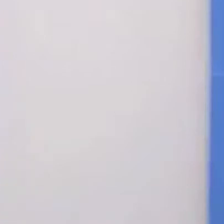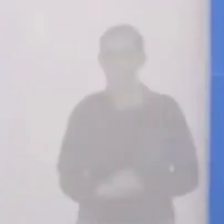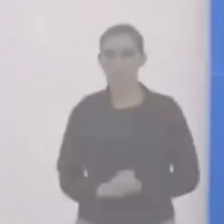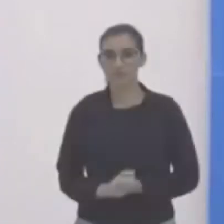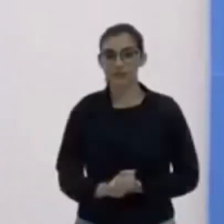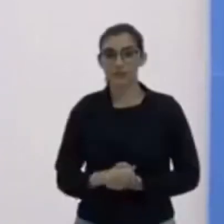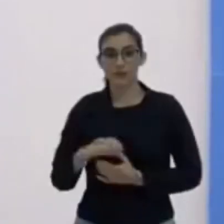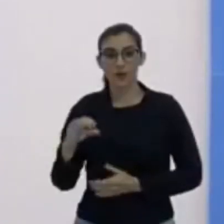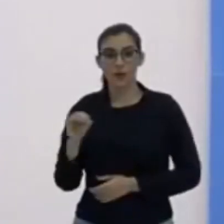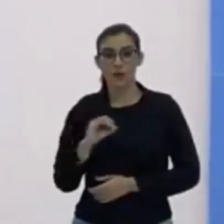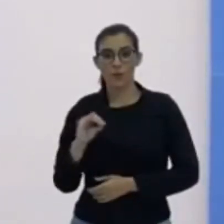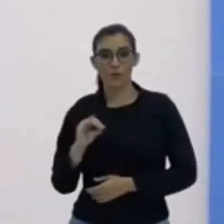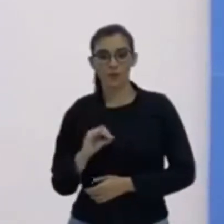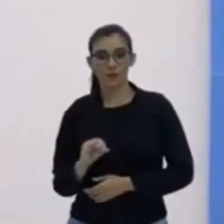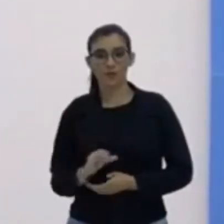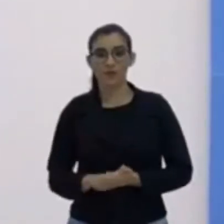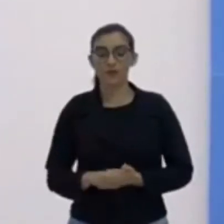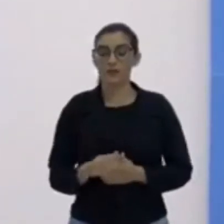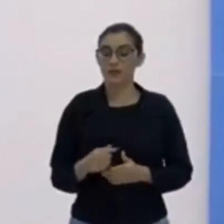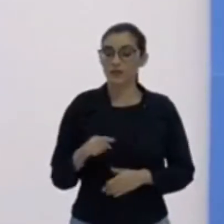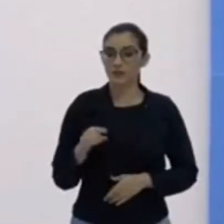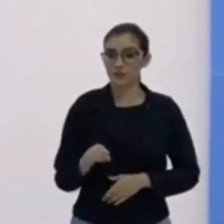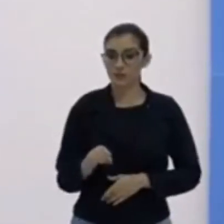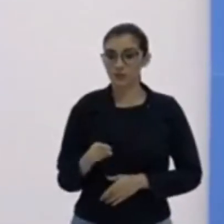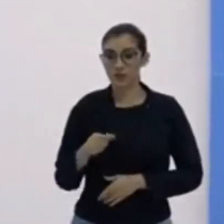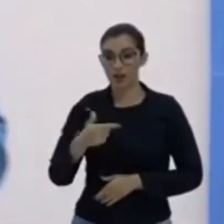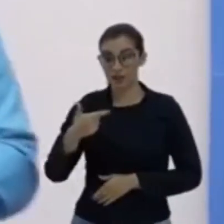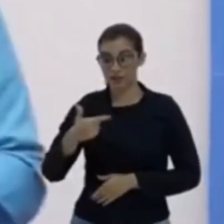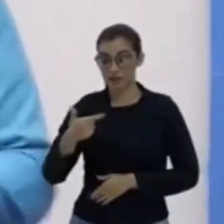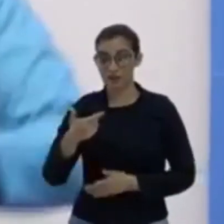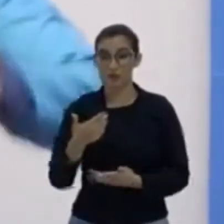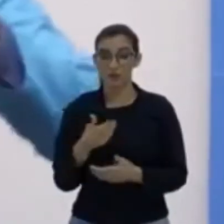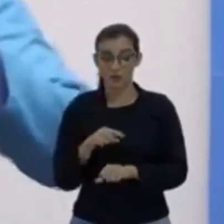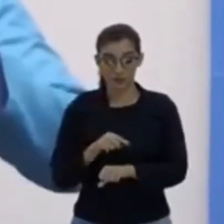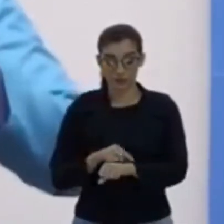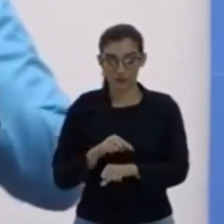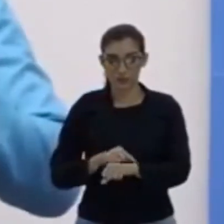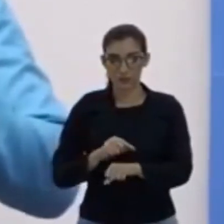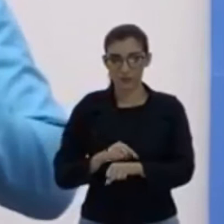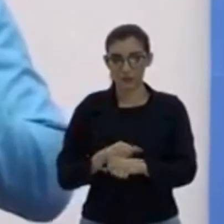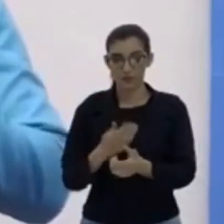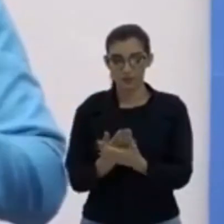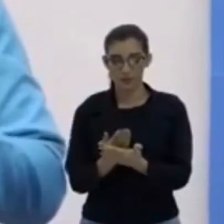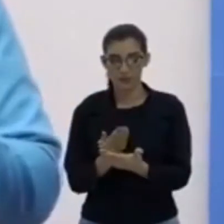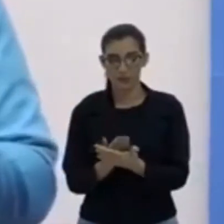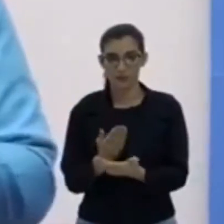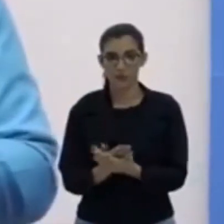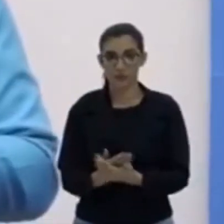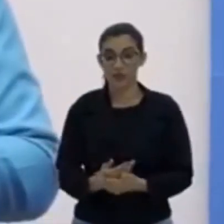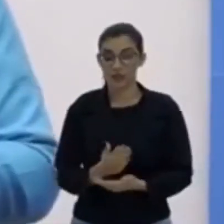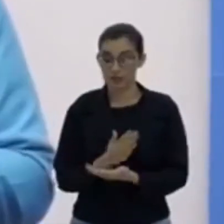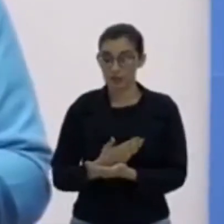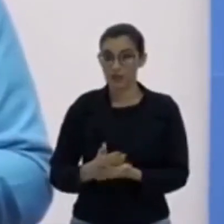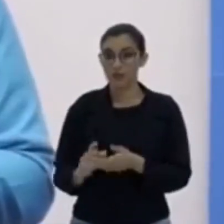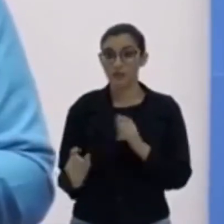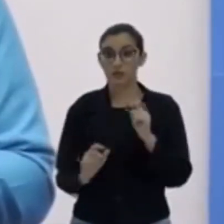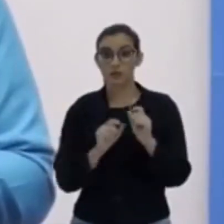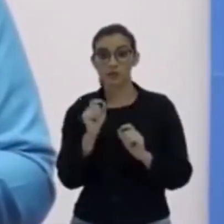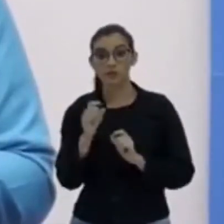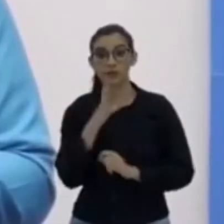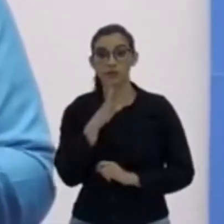Olá, galera. Estou aqui para ti, para o nosso segundo horário. Filho, segundo horário, a gente já vai começar a conhecer